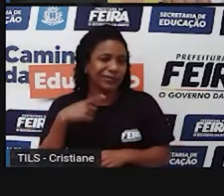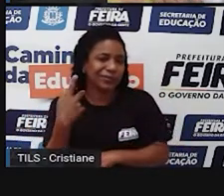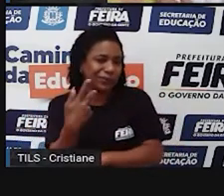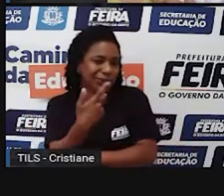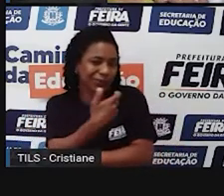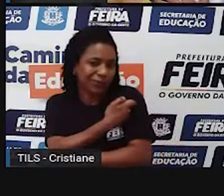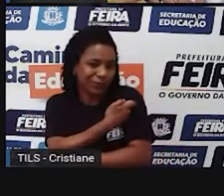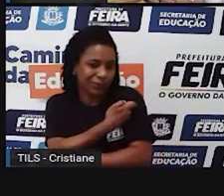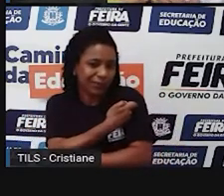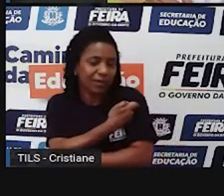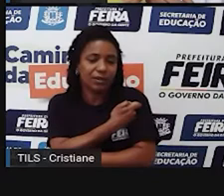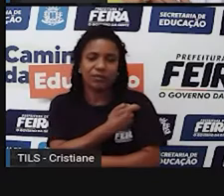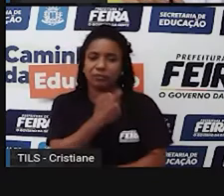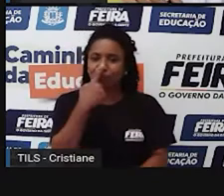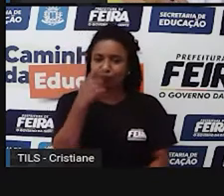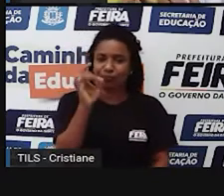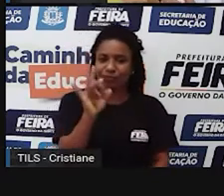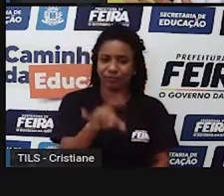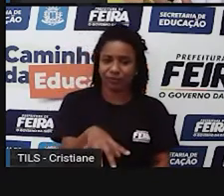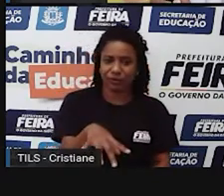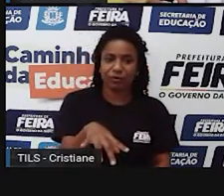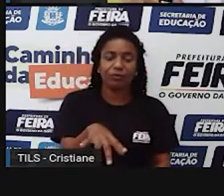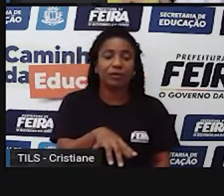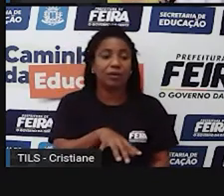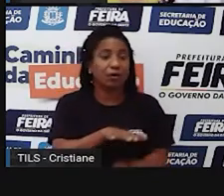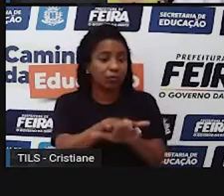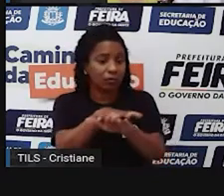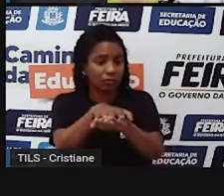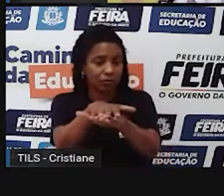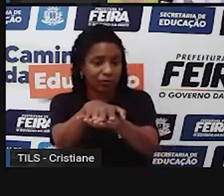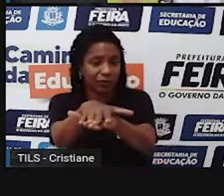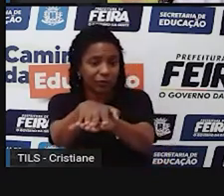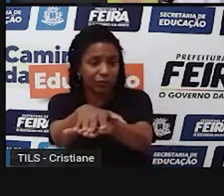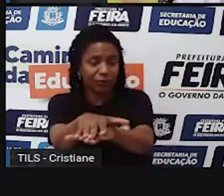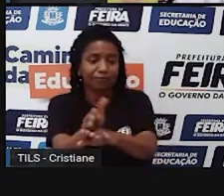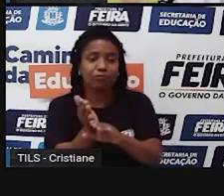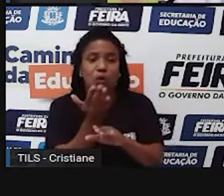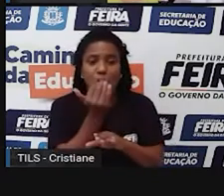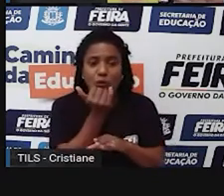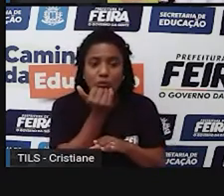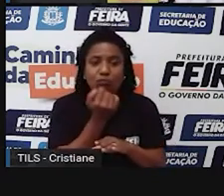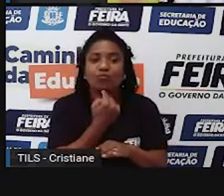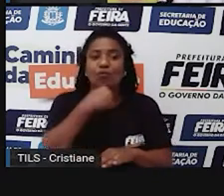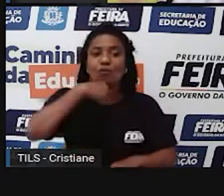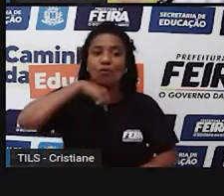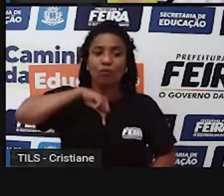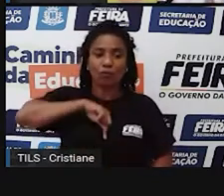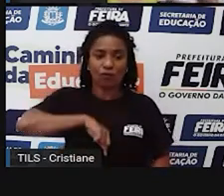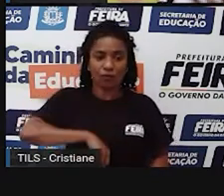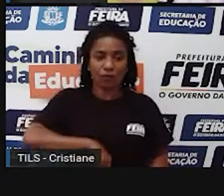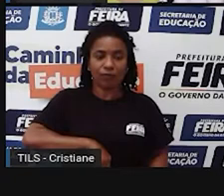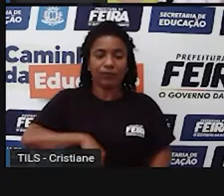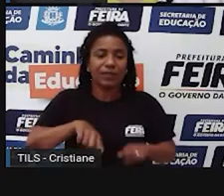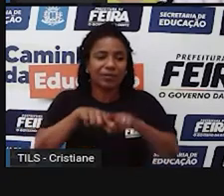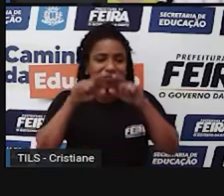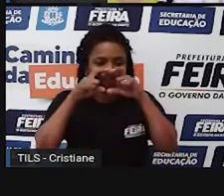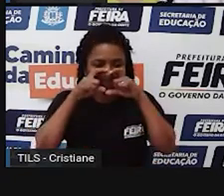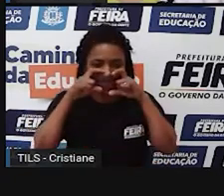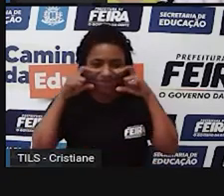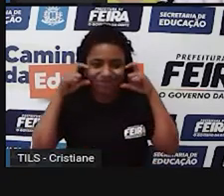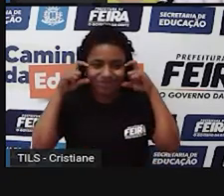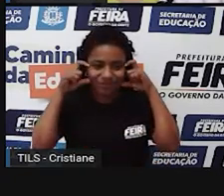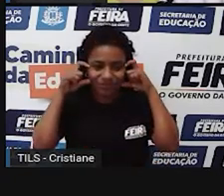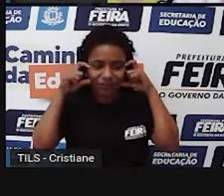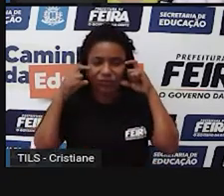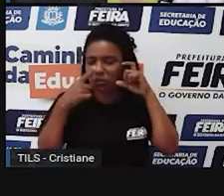consumindo seringas, estão consumindo máscaras, estão consumindo uma série de coisas agora nesse período, né? Da